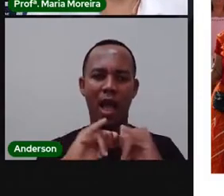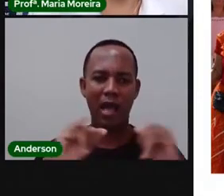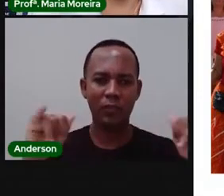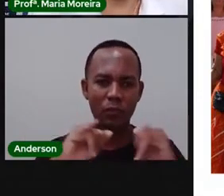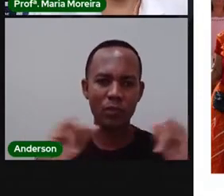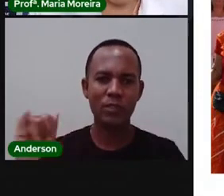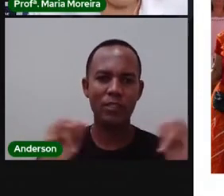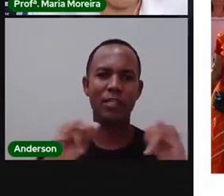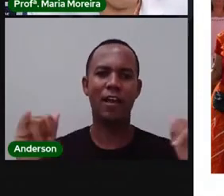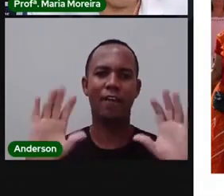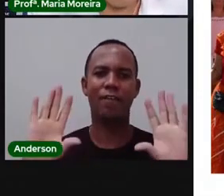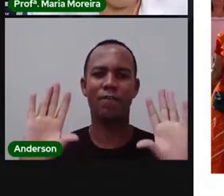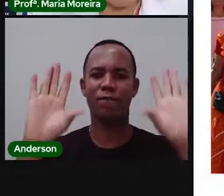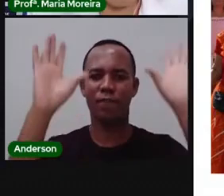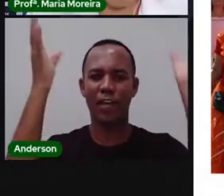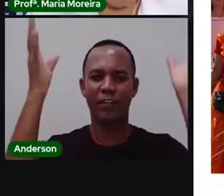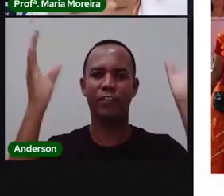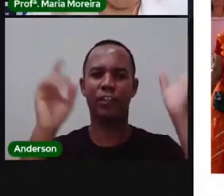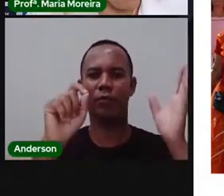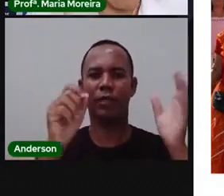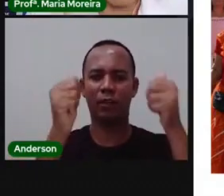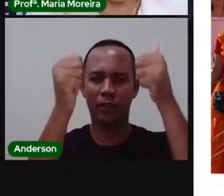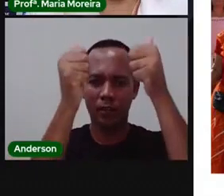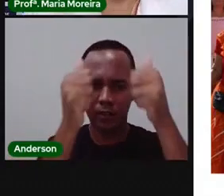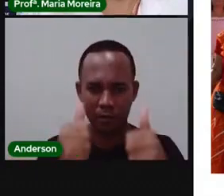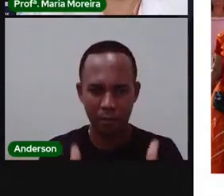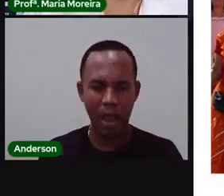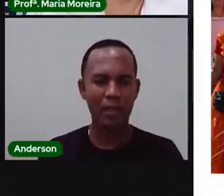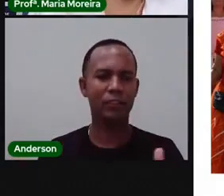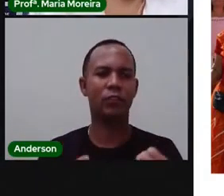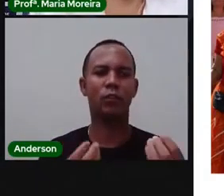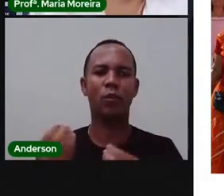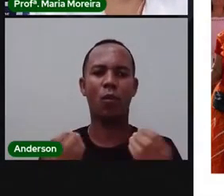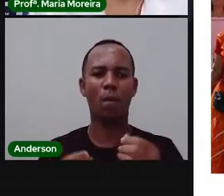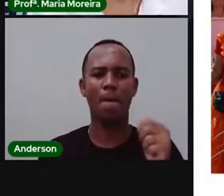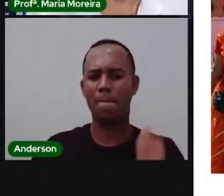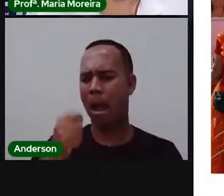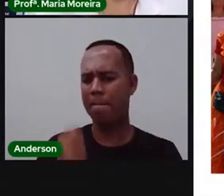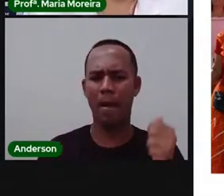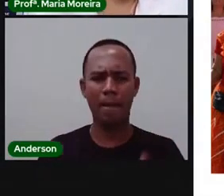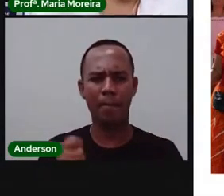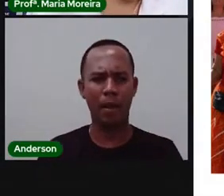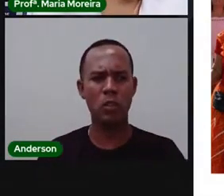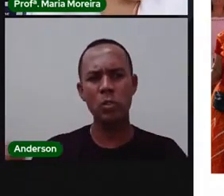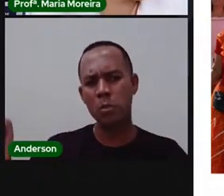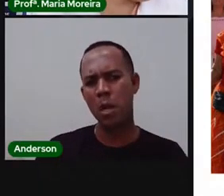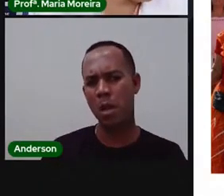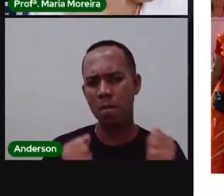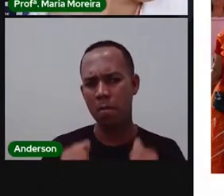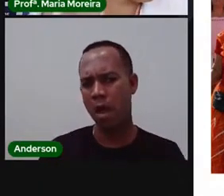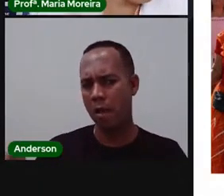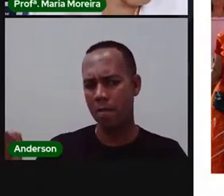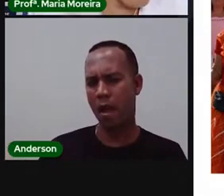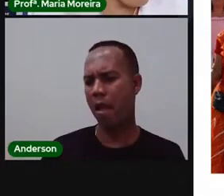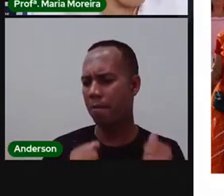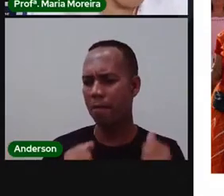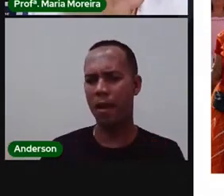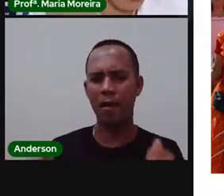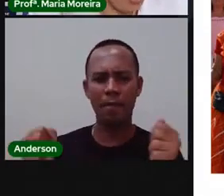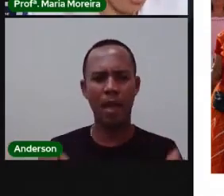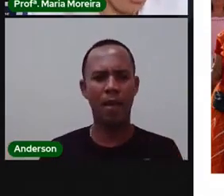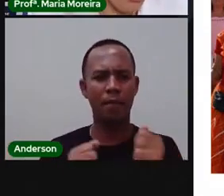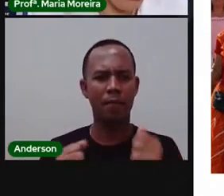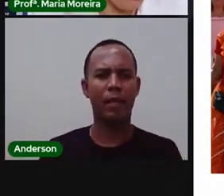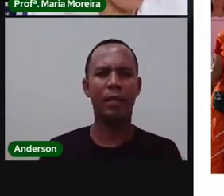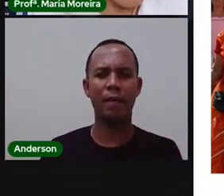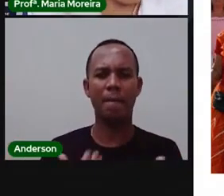Bom, e aí as pessoas saíam nas ruas, com fanfarras, com bandas, para anunciar que essa próxima festa, que